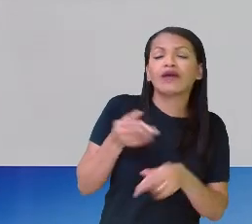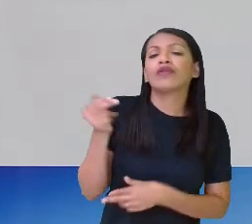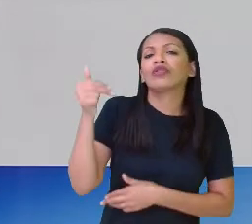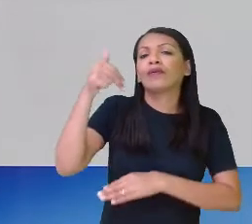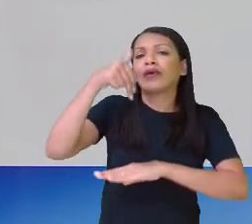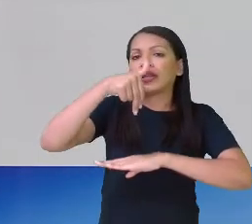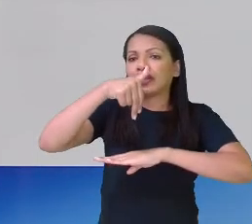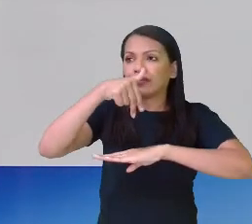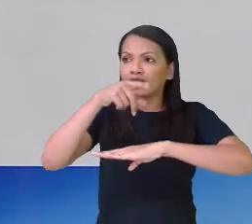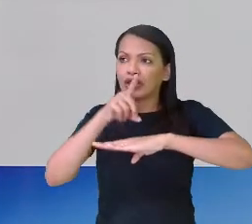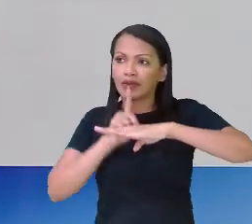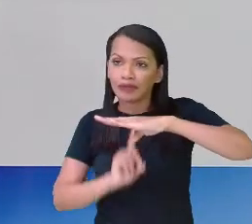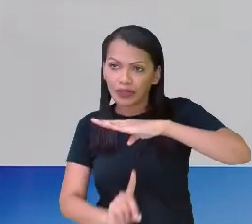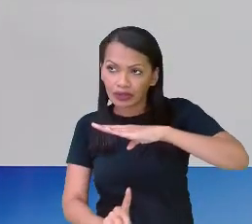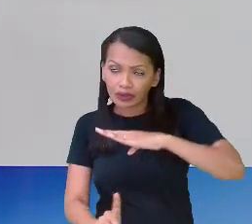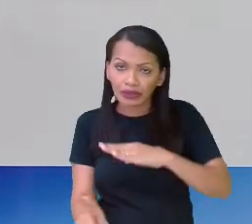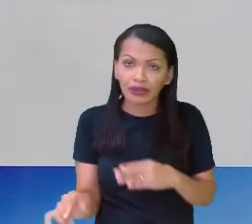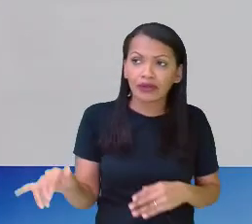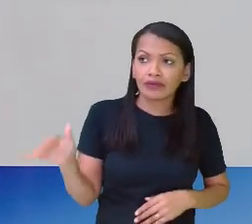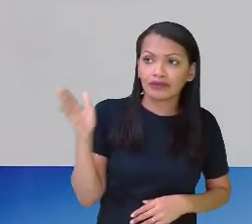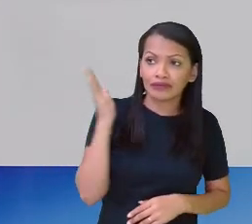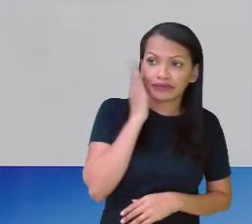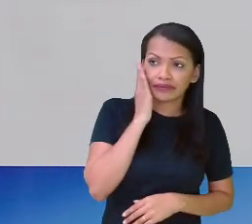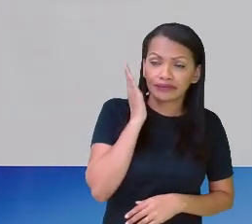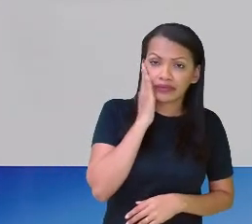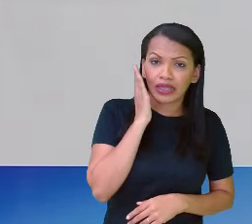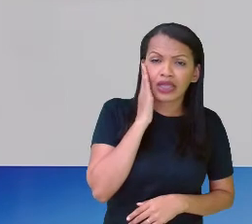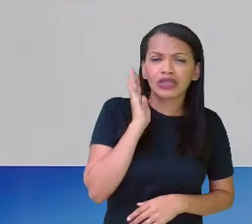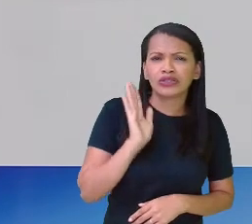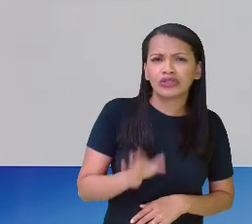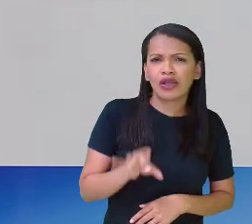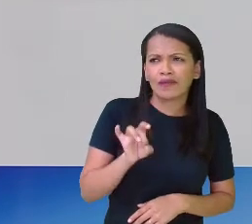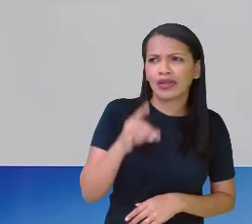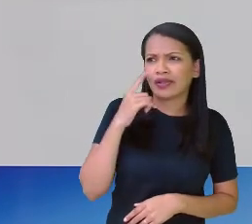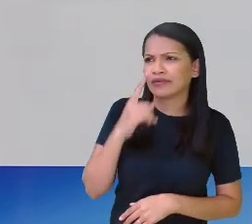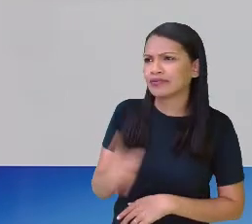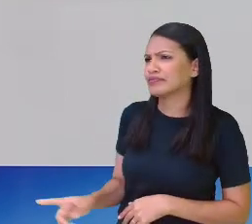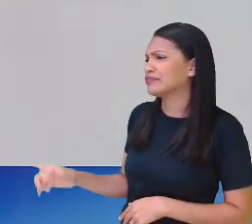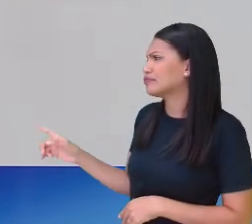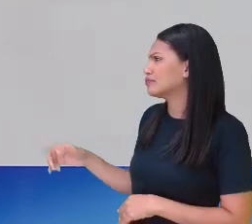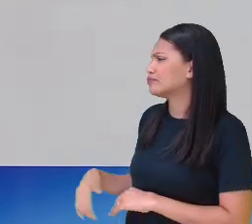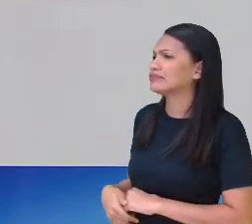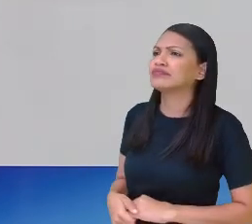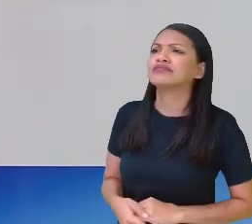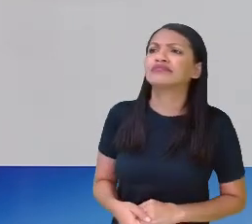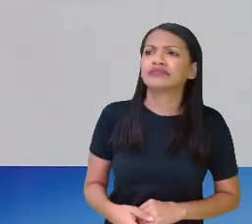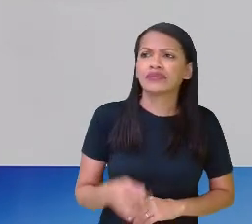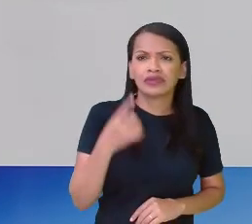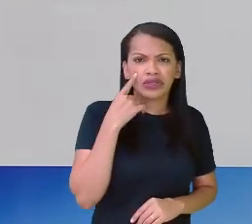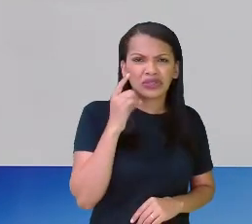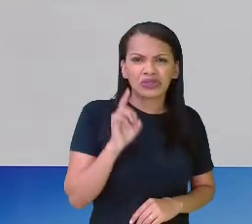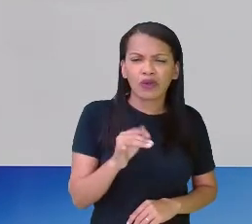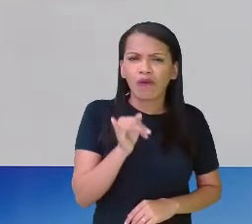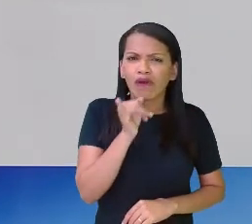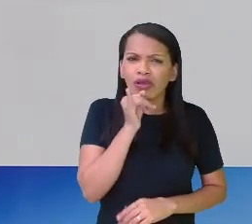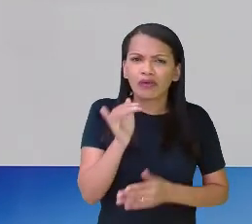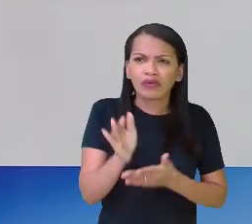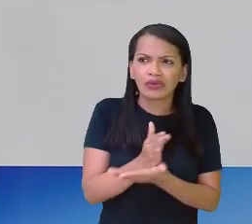denominador. Tranquilo? Vou passar aqui só para exemplificar para vocês. São só